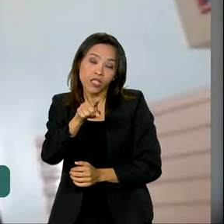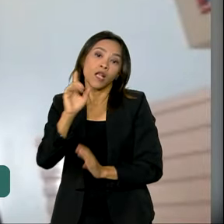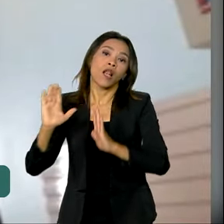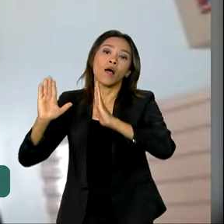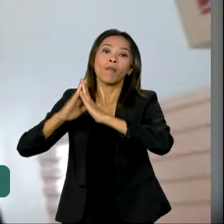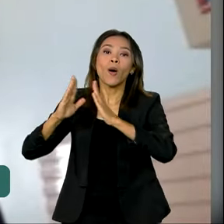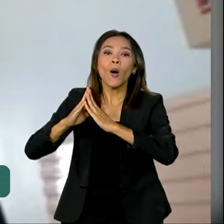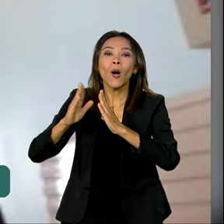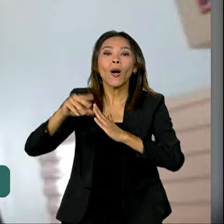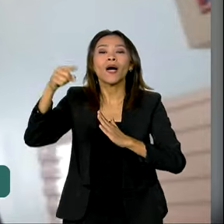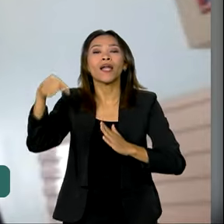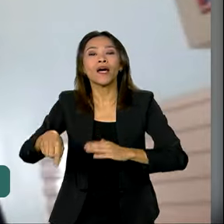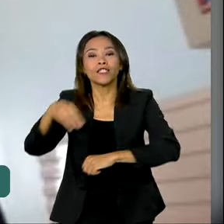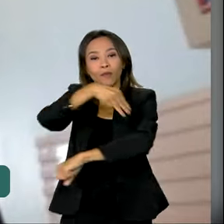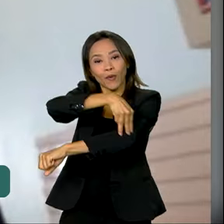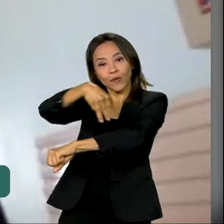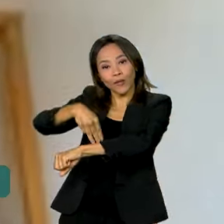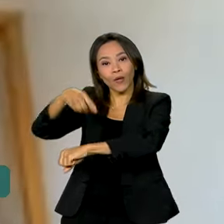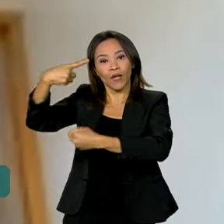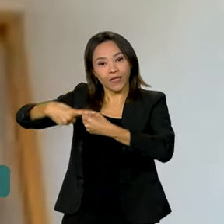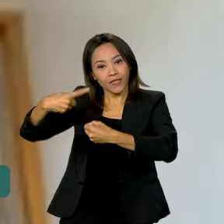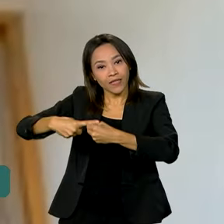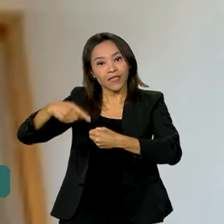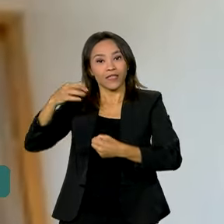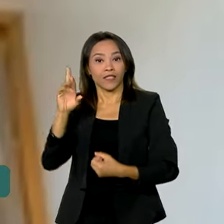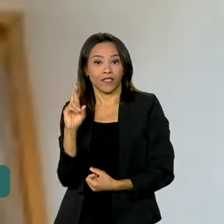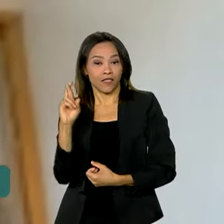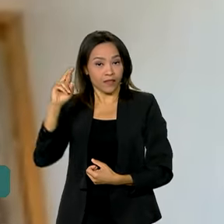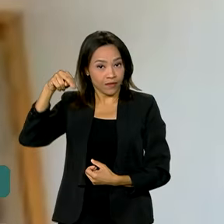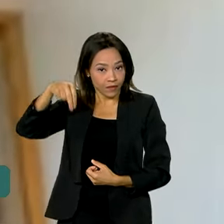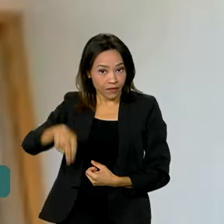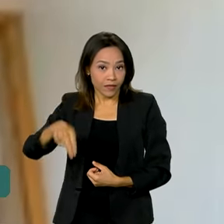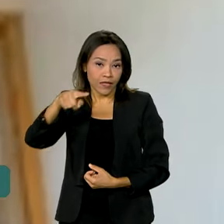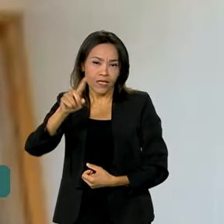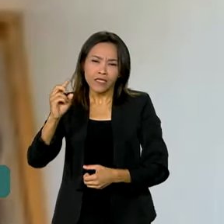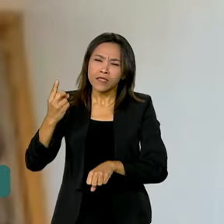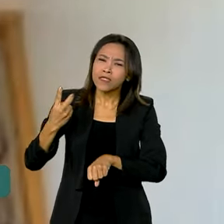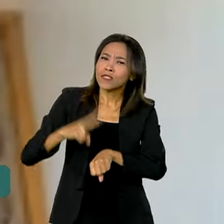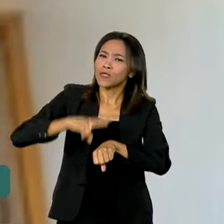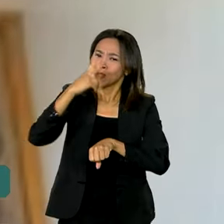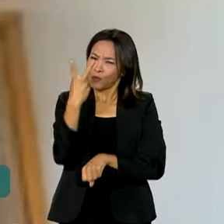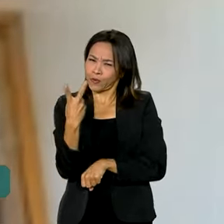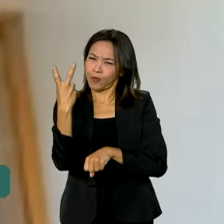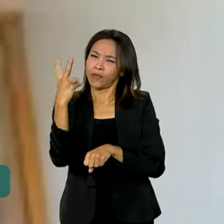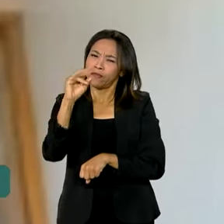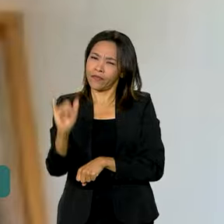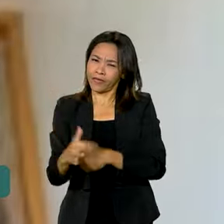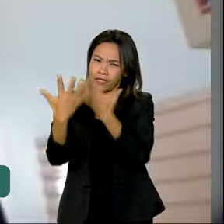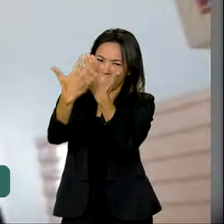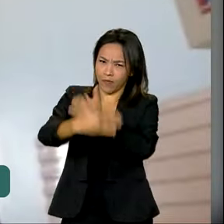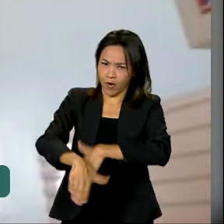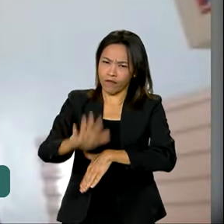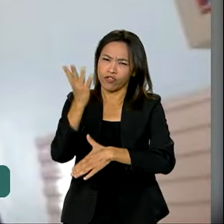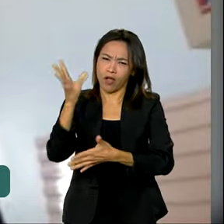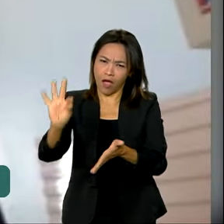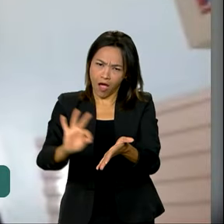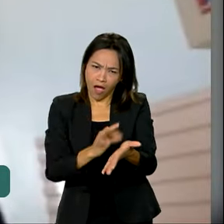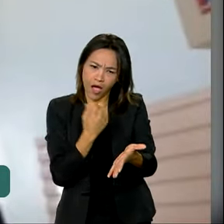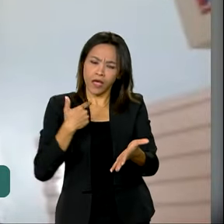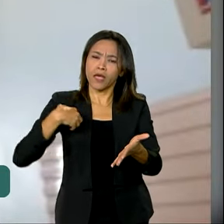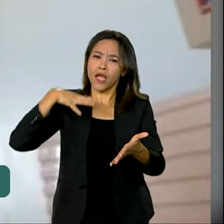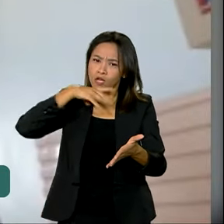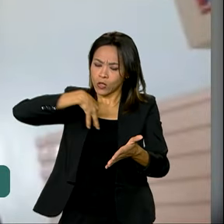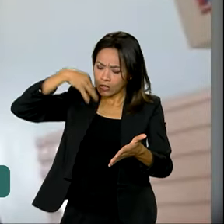em Mossoró, no Rio Grande do Norte e vai fazer o exame pela segunda vez. Ela já se inscreveu e achou